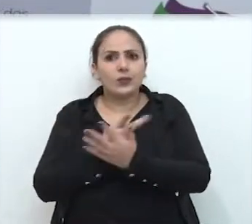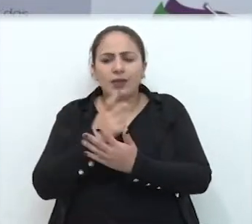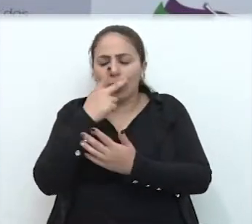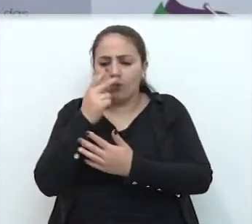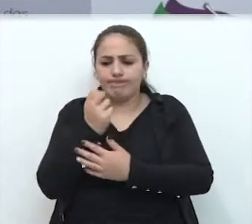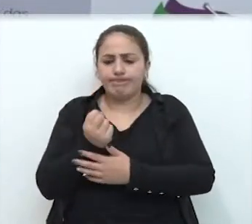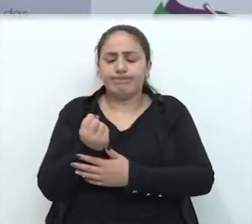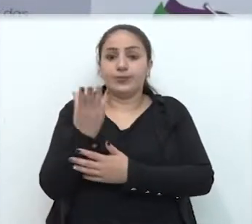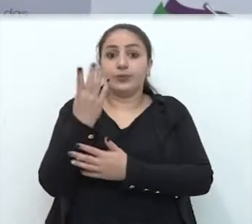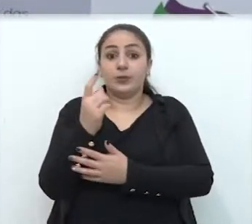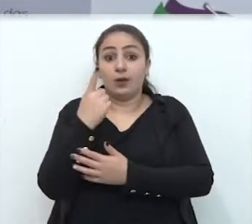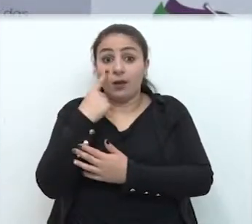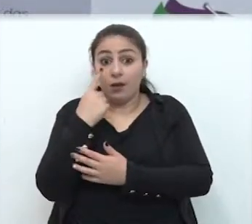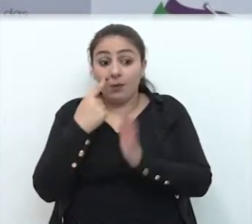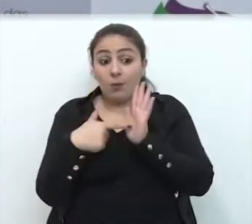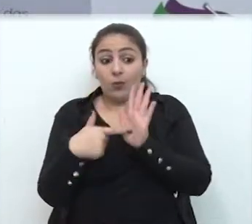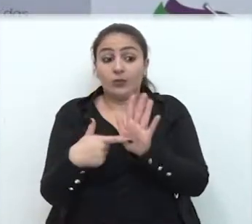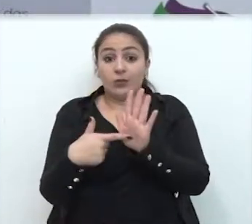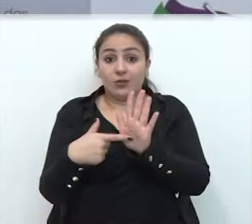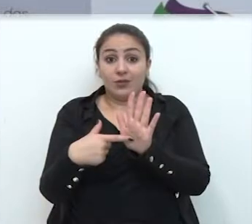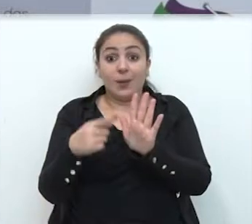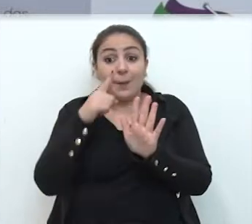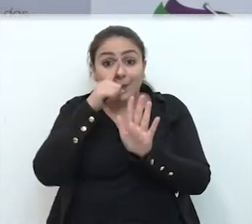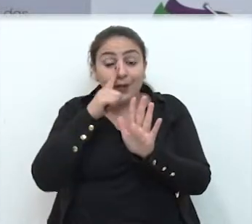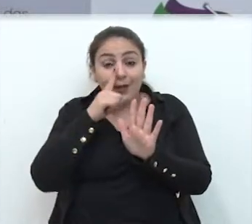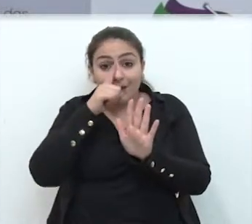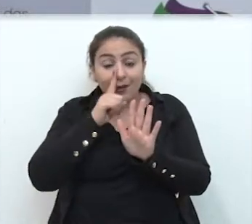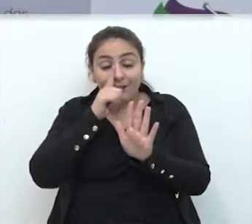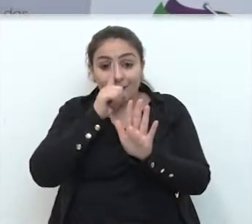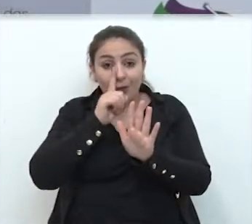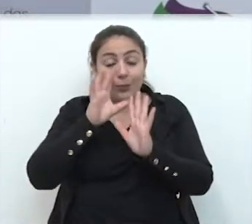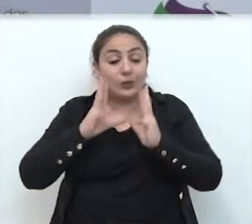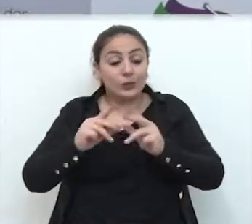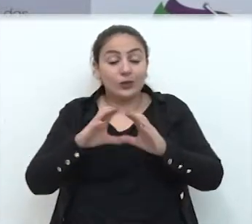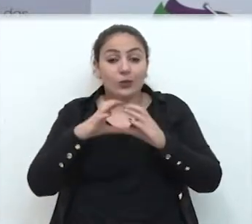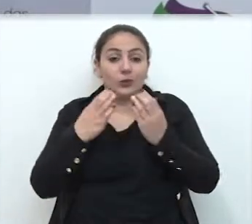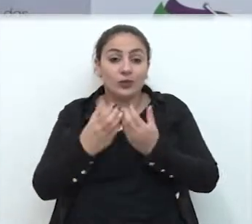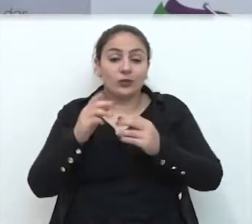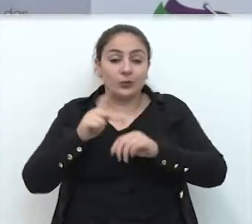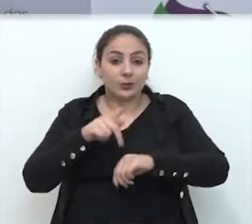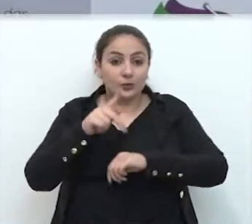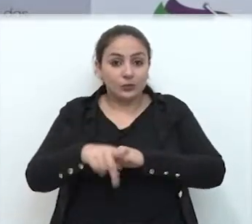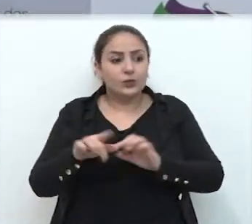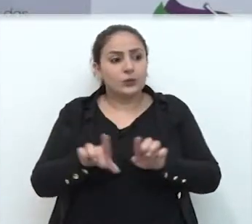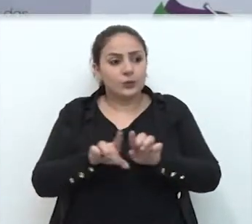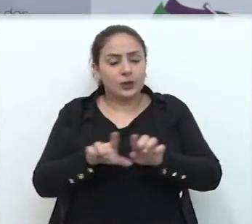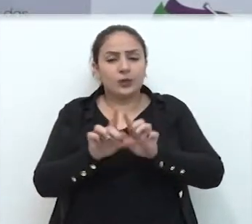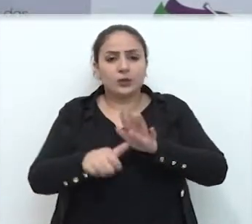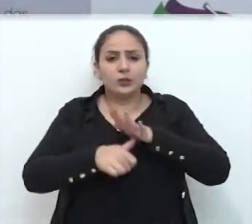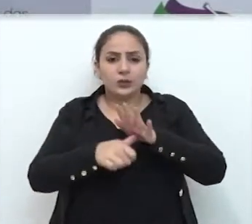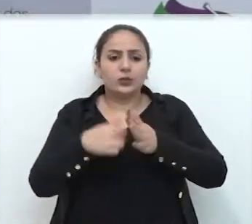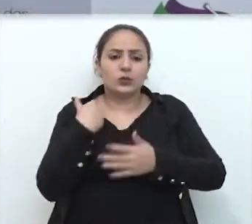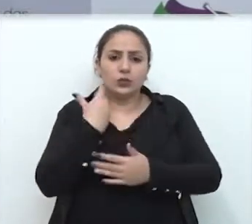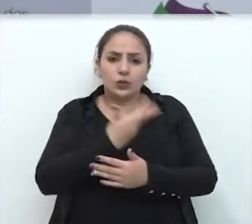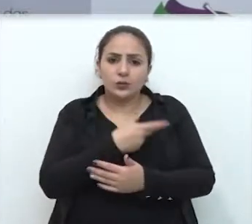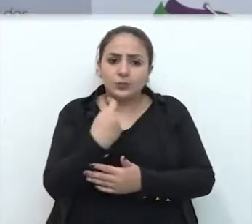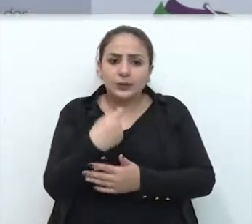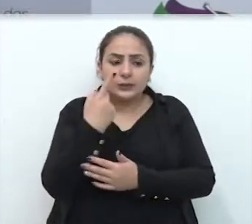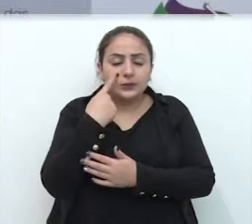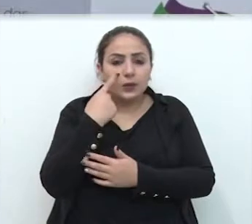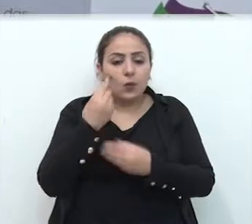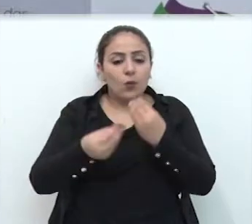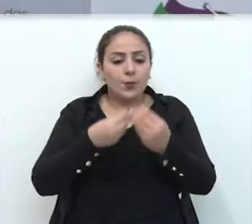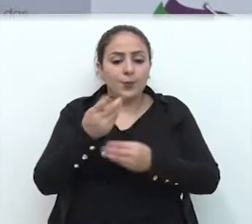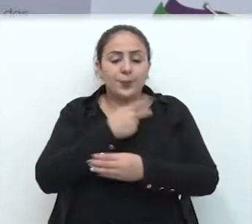acendeu uma luz vermelha, acendeu um sinal de alerta em toda a comunidade do Passo Fundo, nas autoridades, e nós temos, na